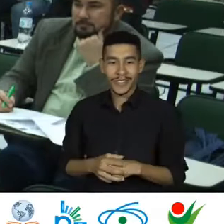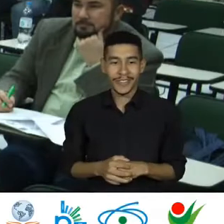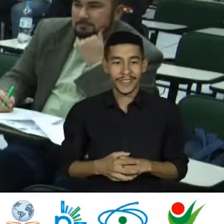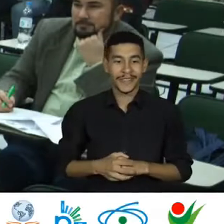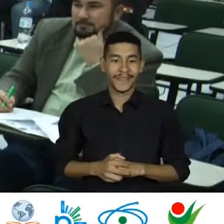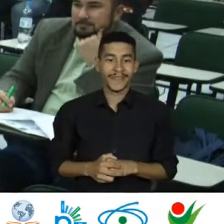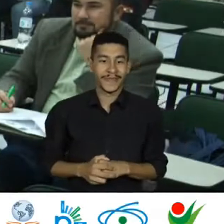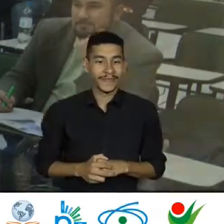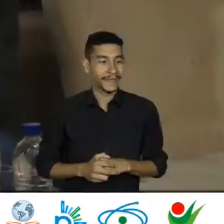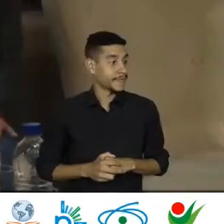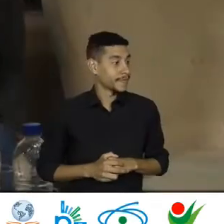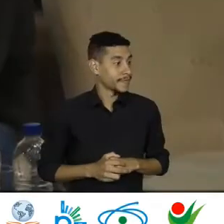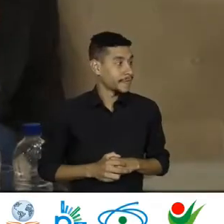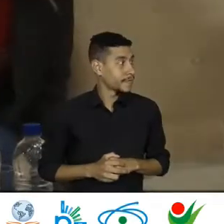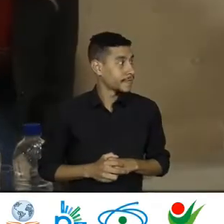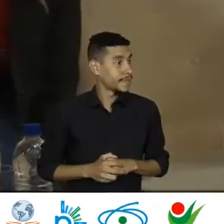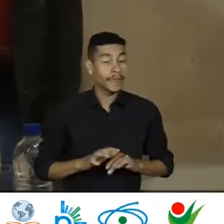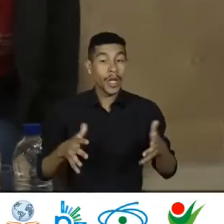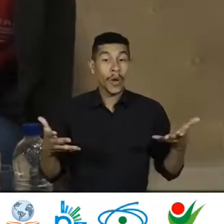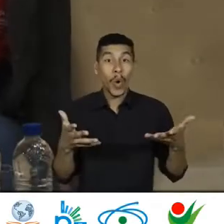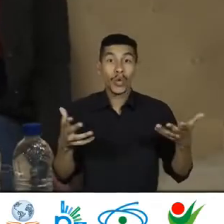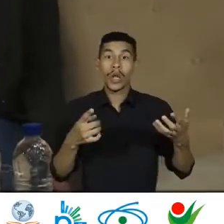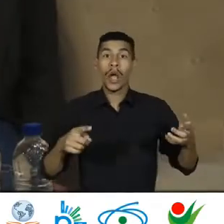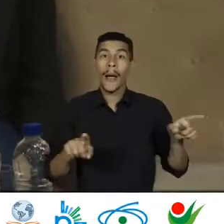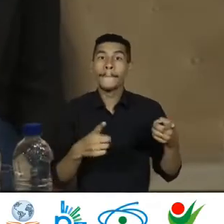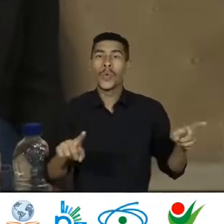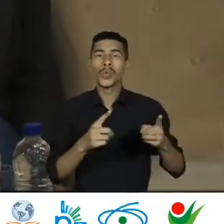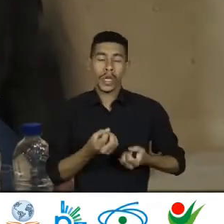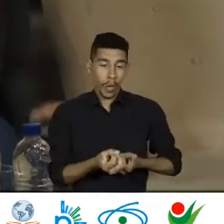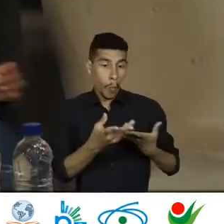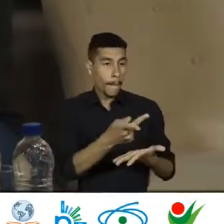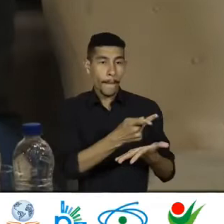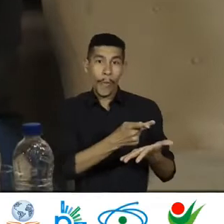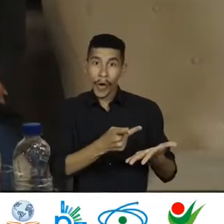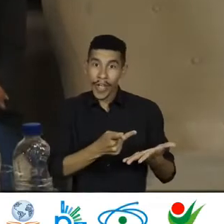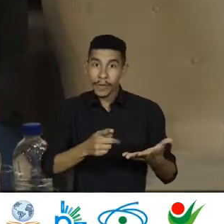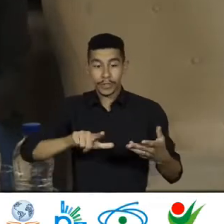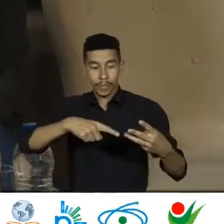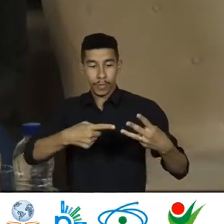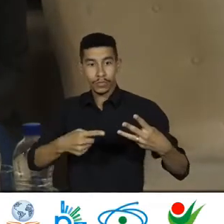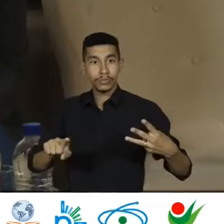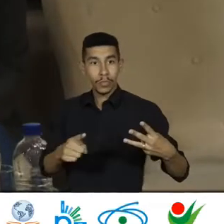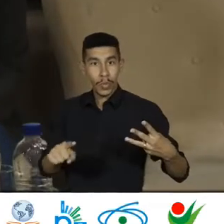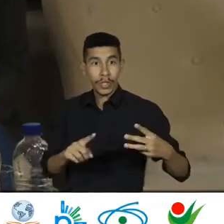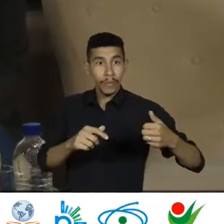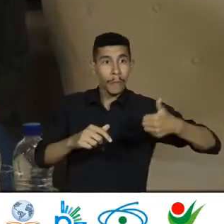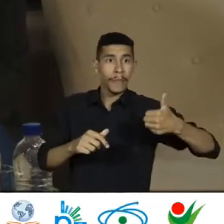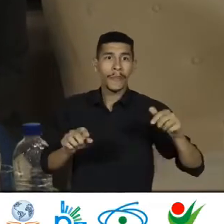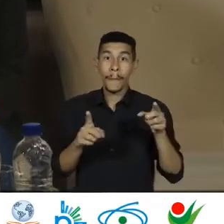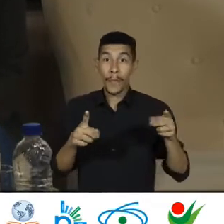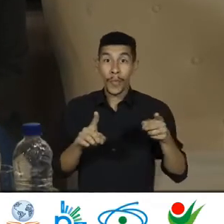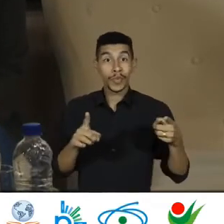Muito bem. Bom, eu vou compartilhar uma canção, um poema e uma canção. A primeira canção,